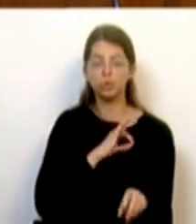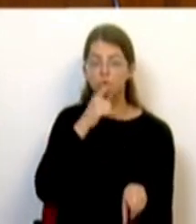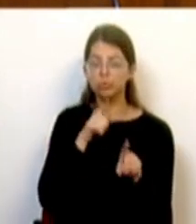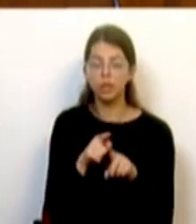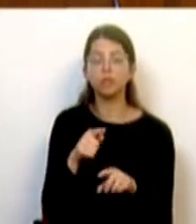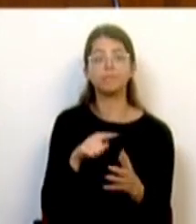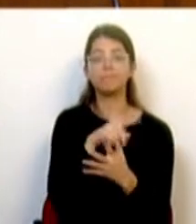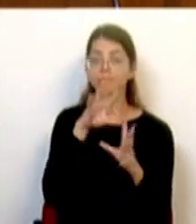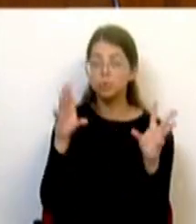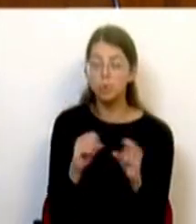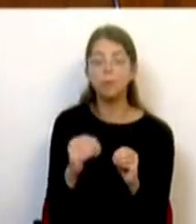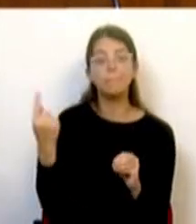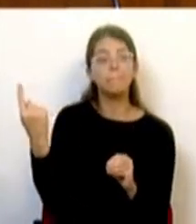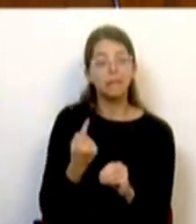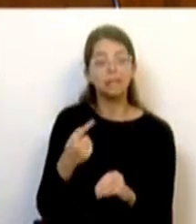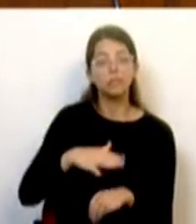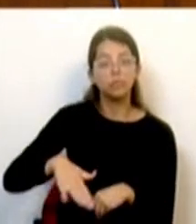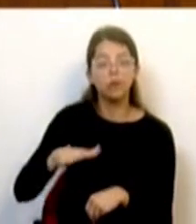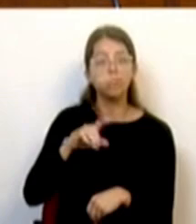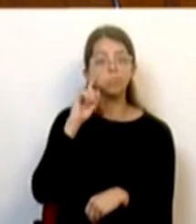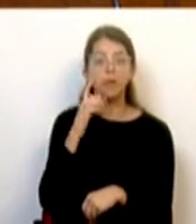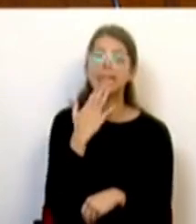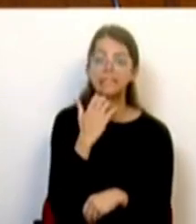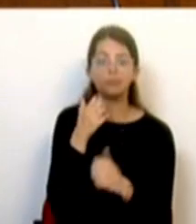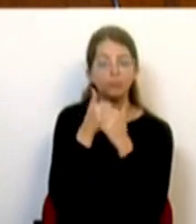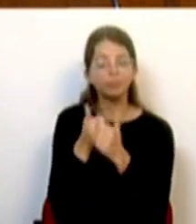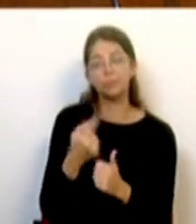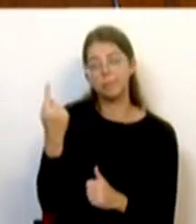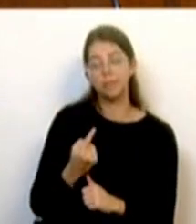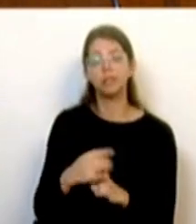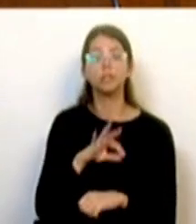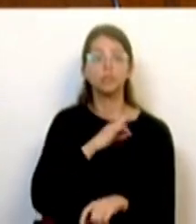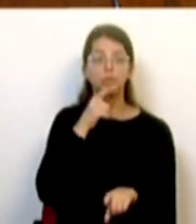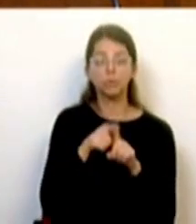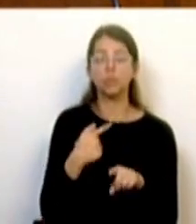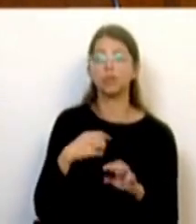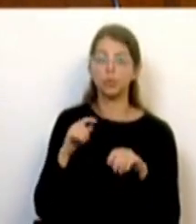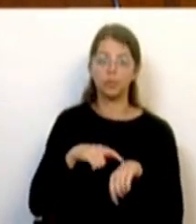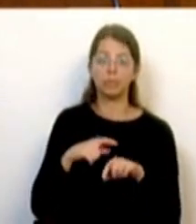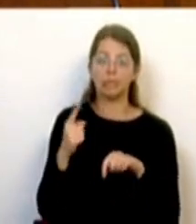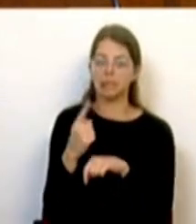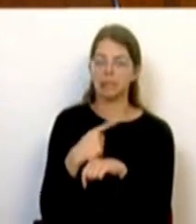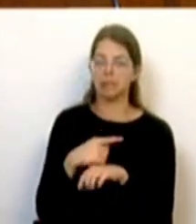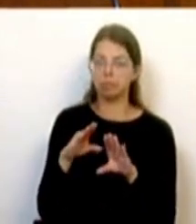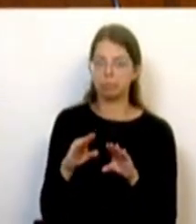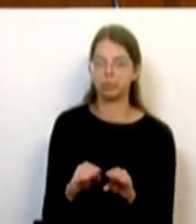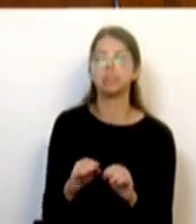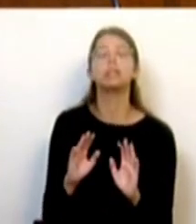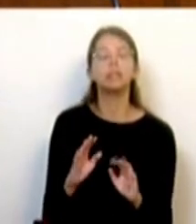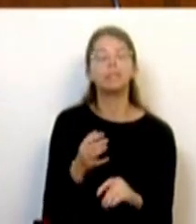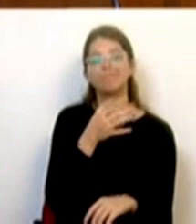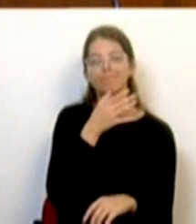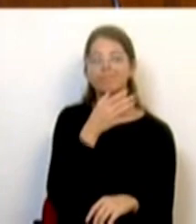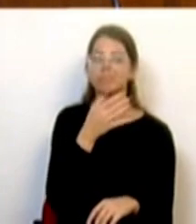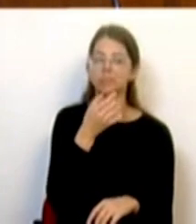foram obrigados a respeitar a zona especial de conservação. E, Sras. e Srs. Deputados, porque estou a terminar o tempo, permitam-me que